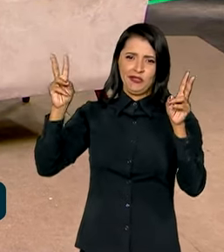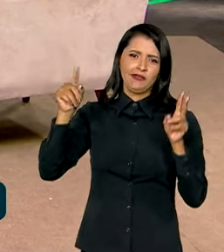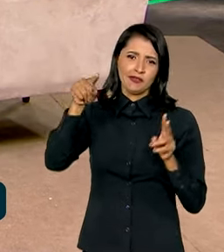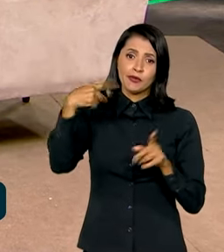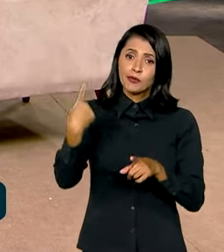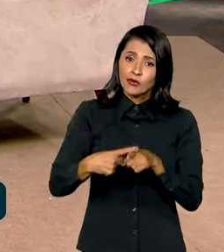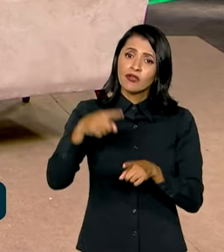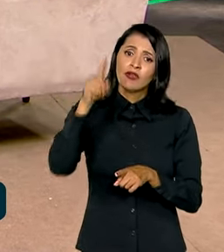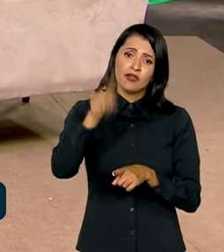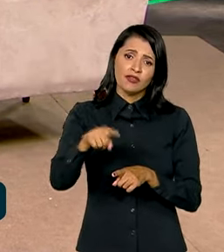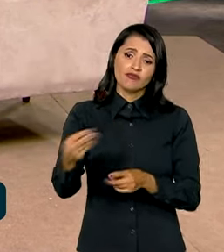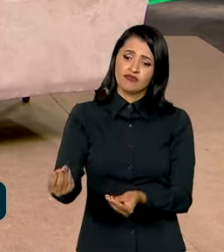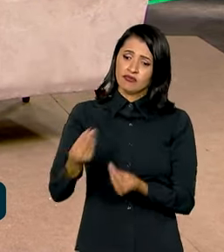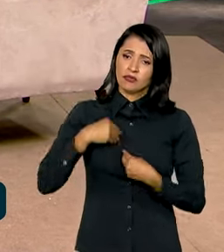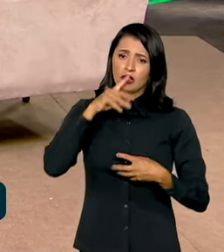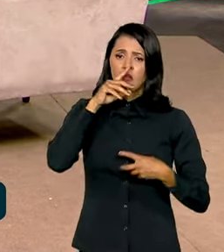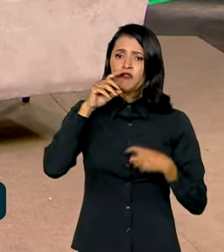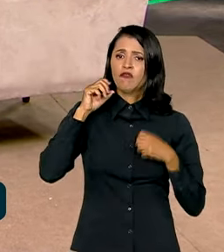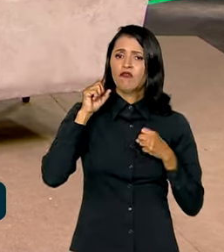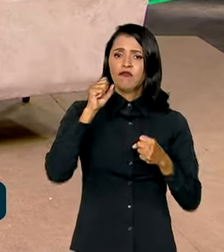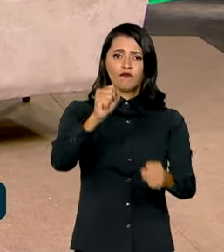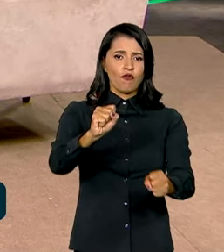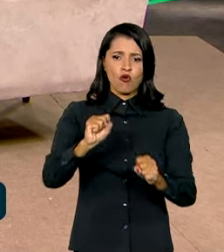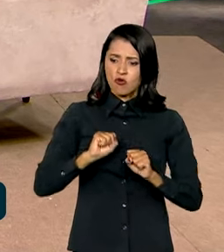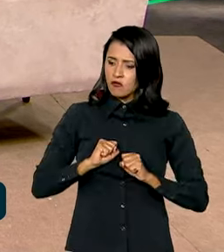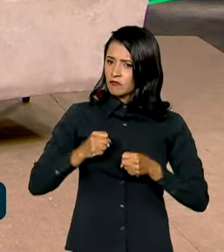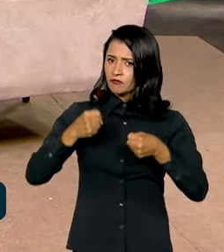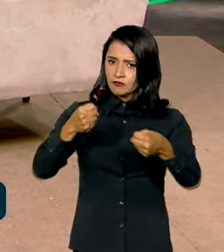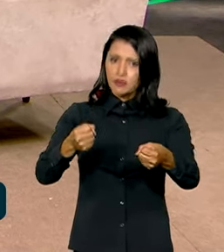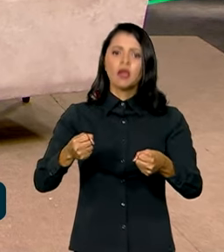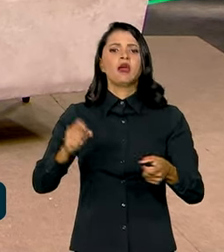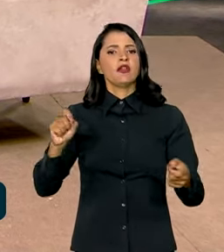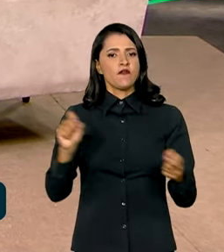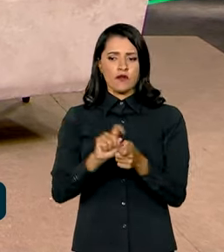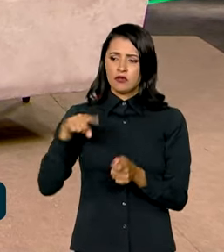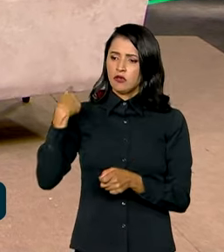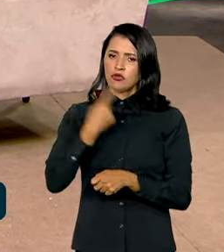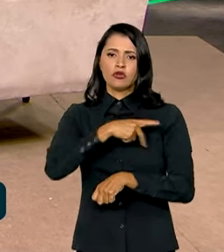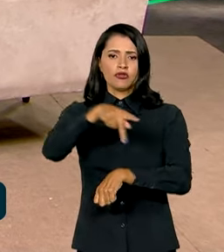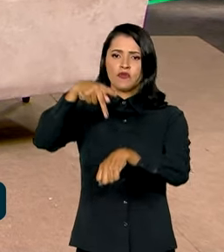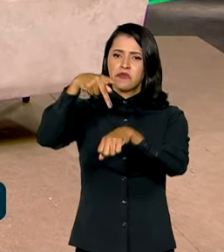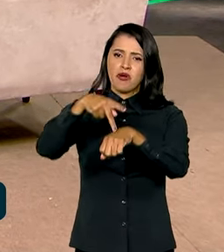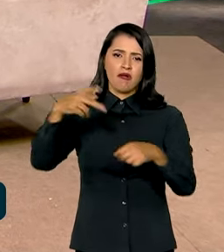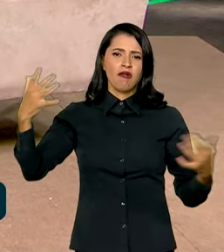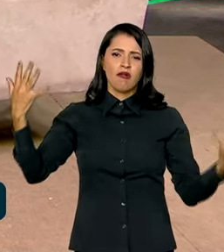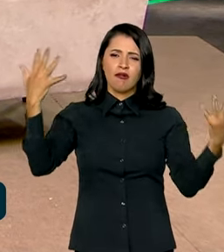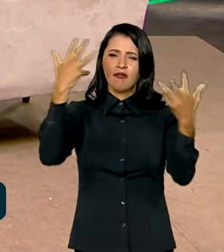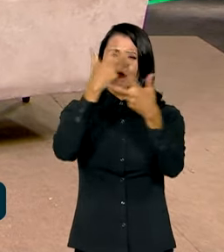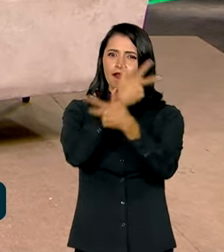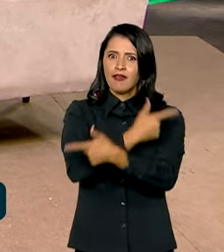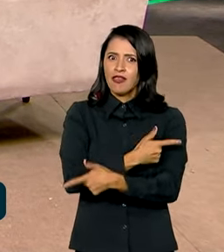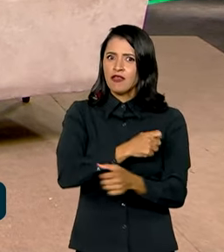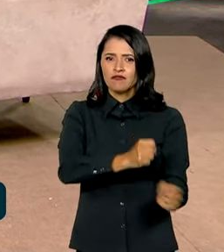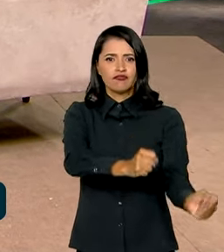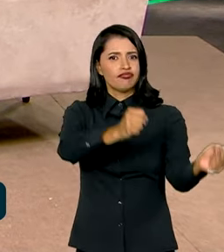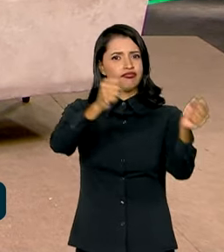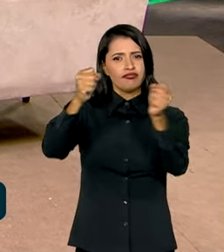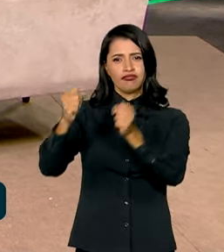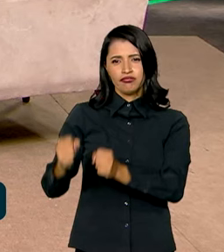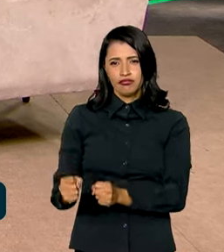Porque é exatamente isso que nos dá força, nos dá vitalidade e nos faz sermos um país tão bonito, tão potente